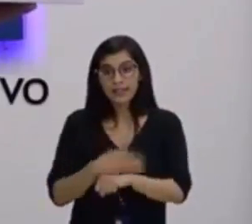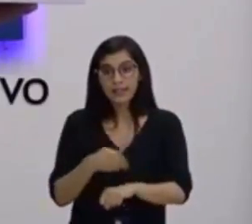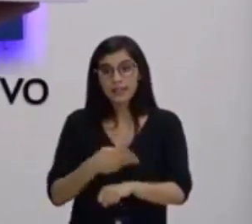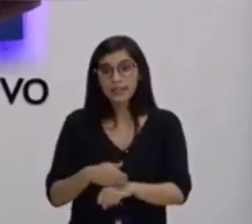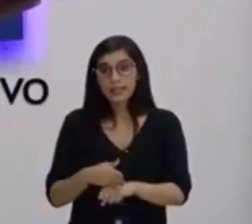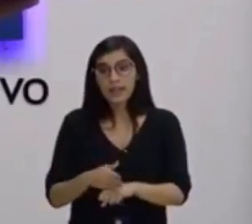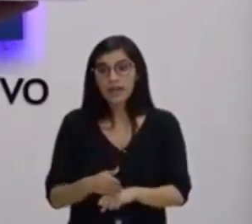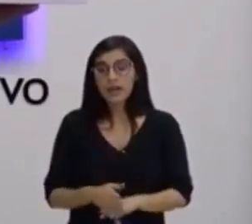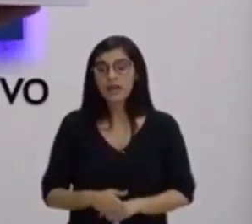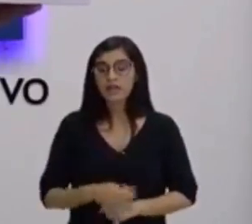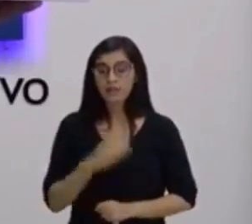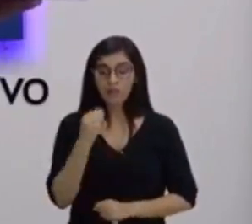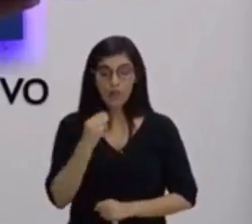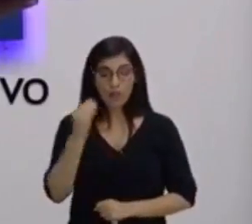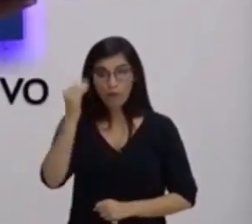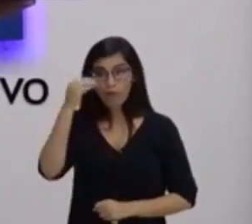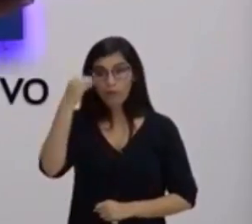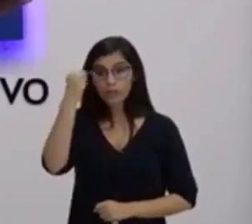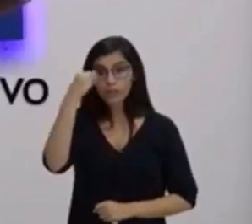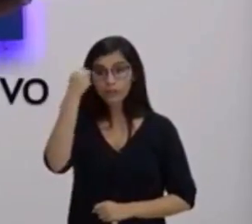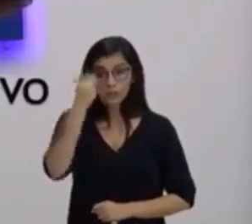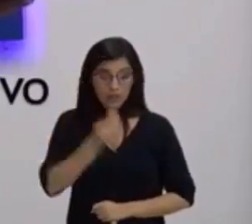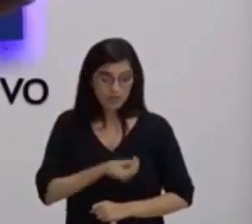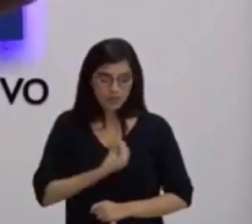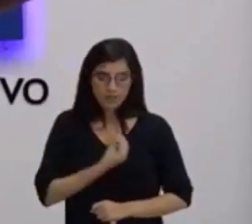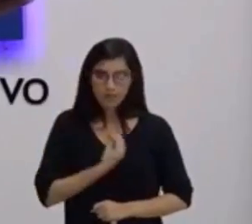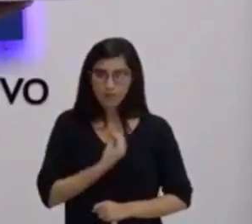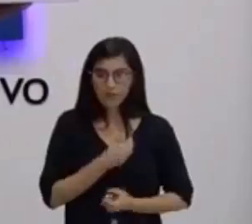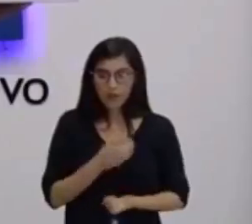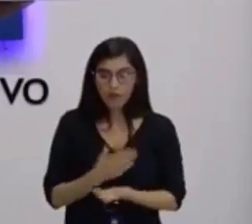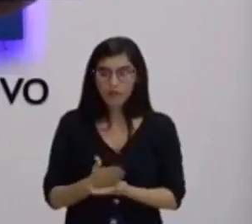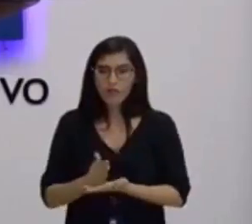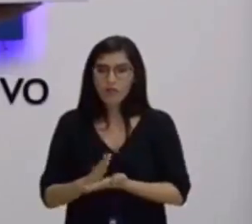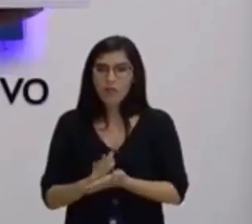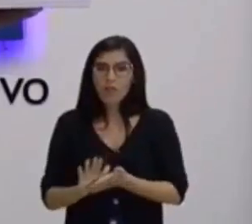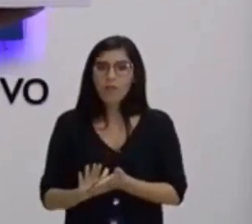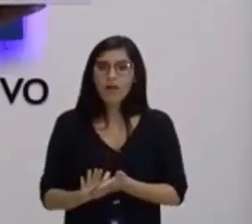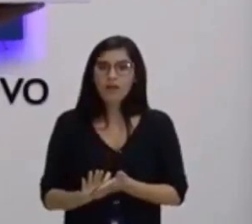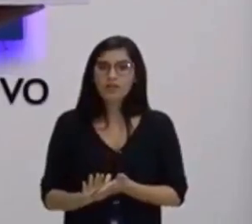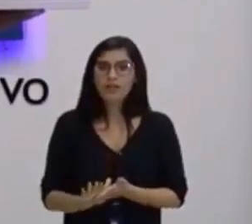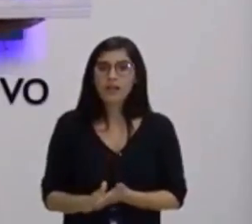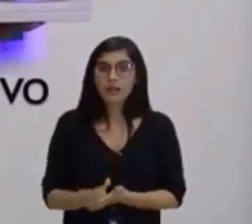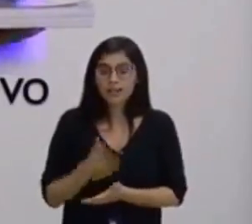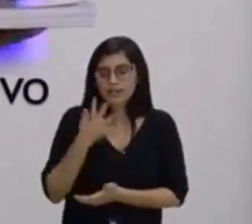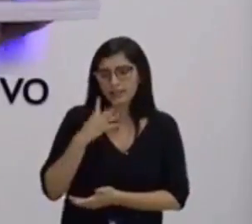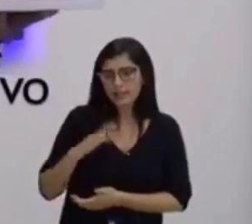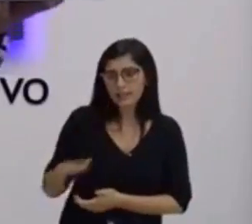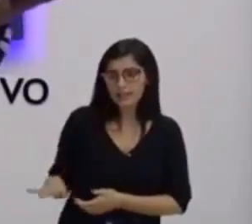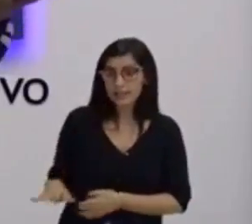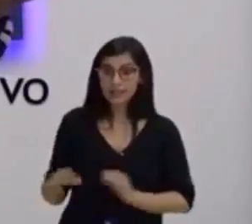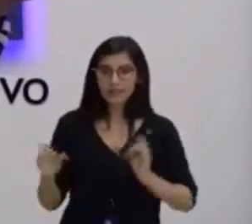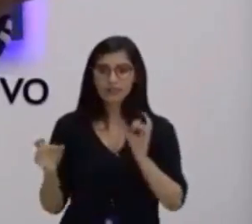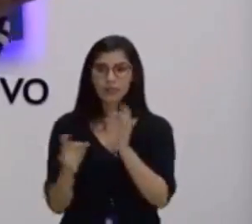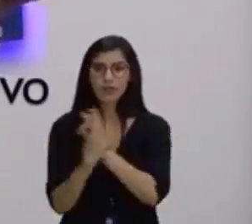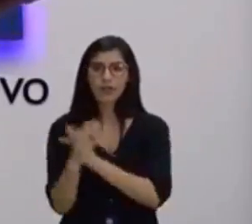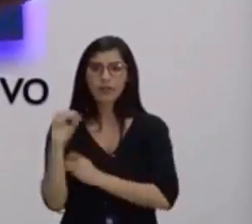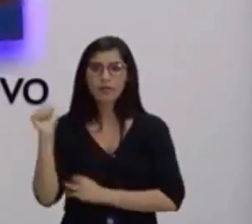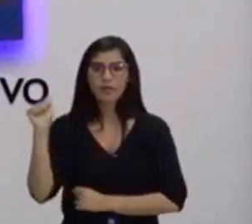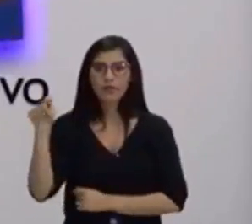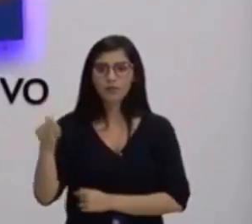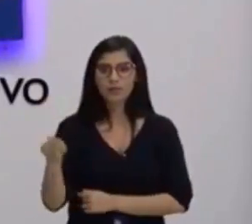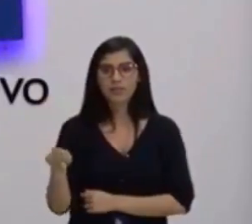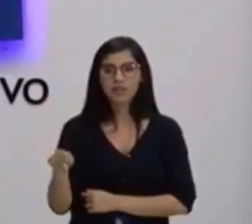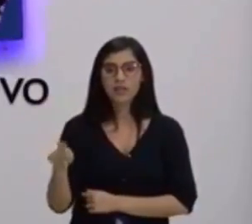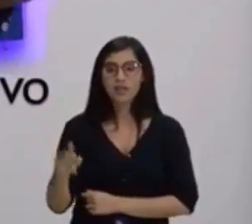longo de sua vida. Começa essa atividade laboral muito cedo. E quando é que termina? Normalmente quando se aposenta, né? Mas